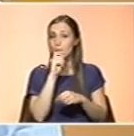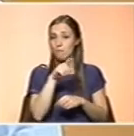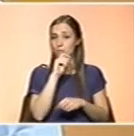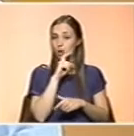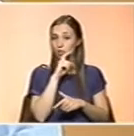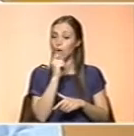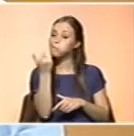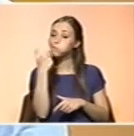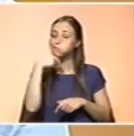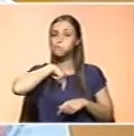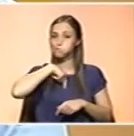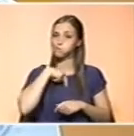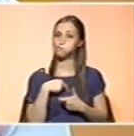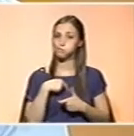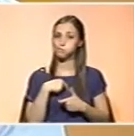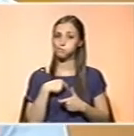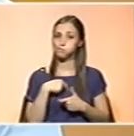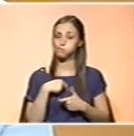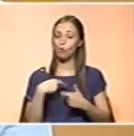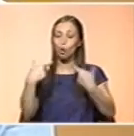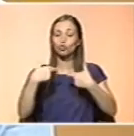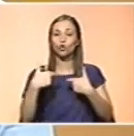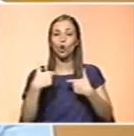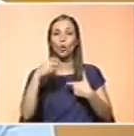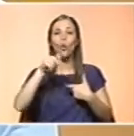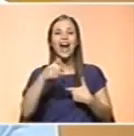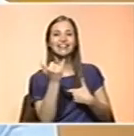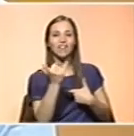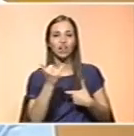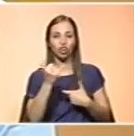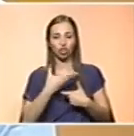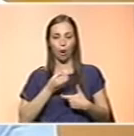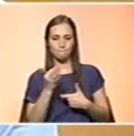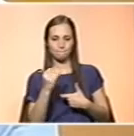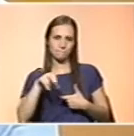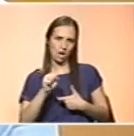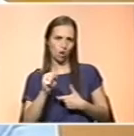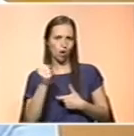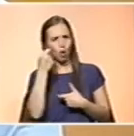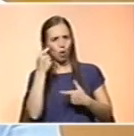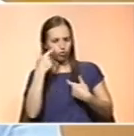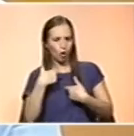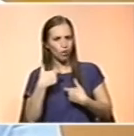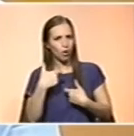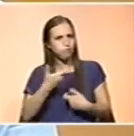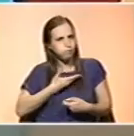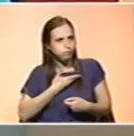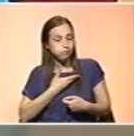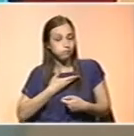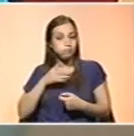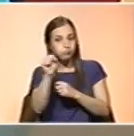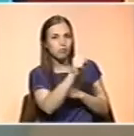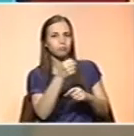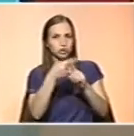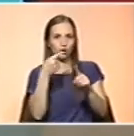os, num controle antidoping a que sejam sujeitos, os possam causar positivo.